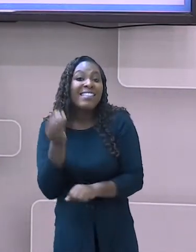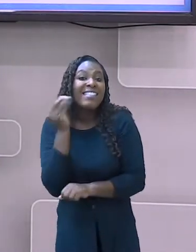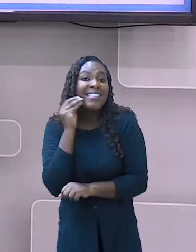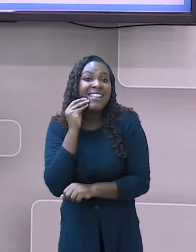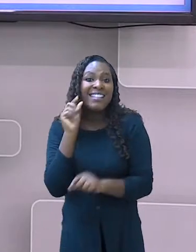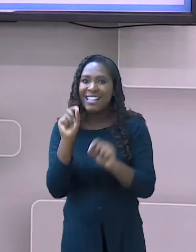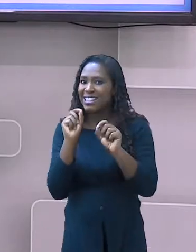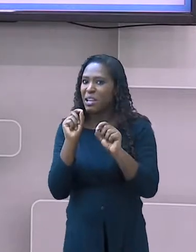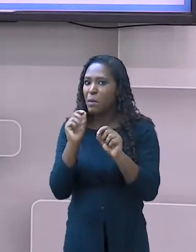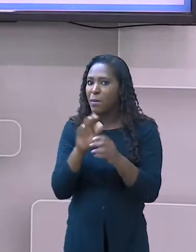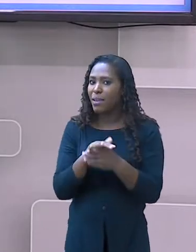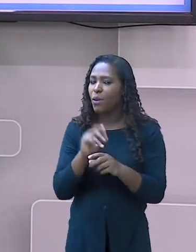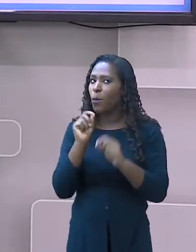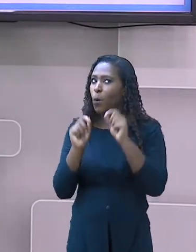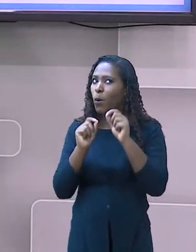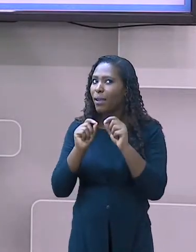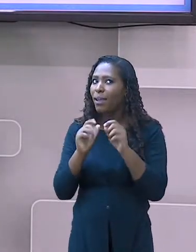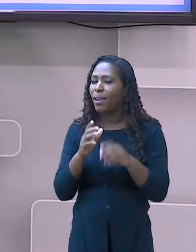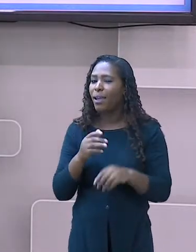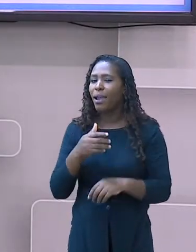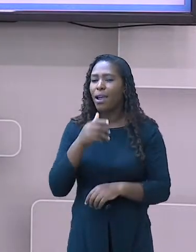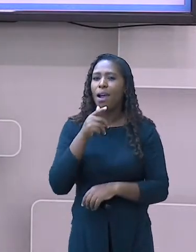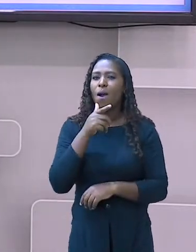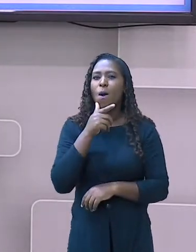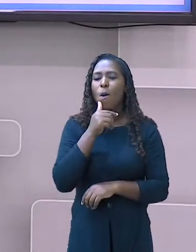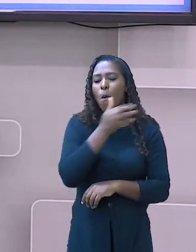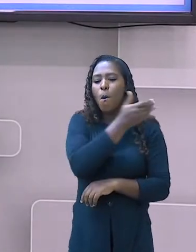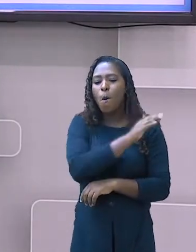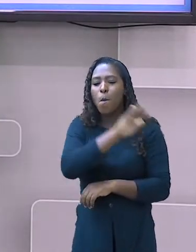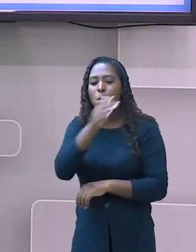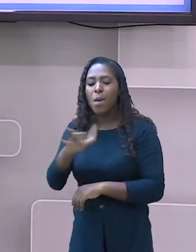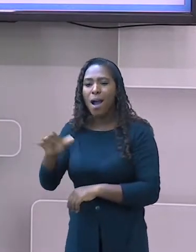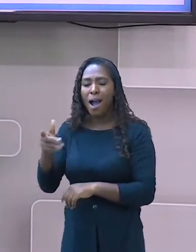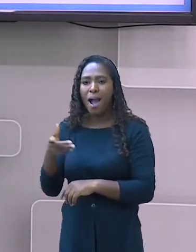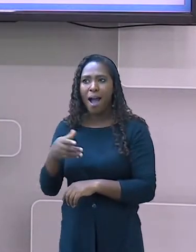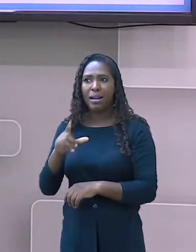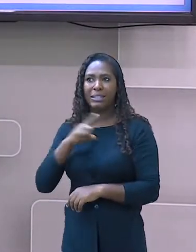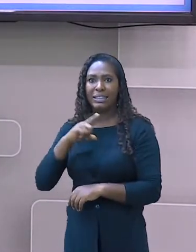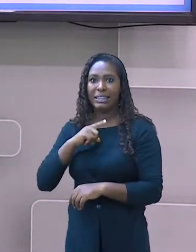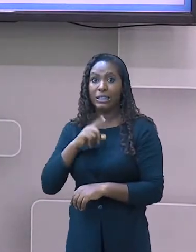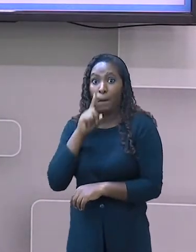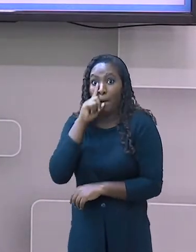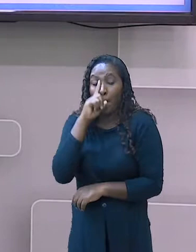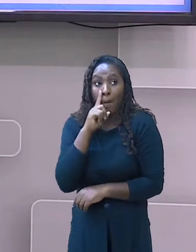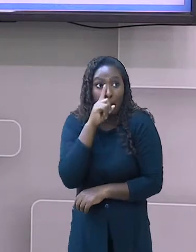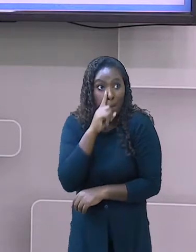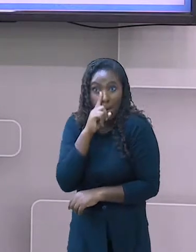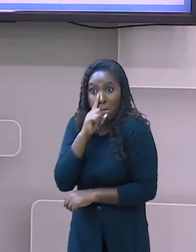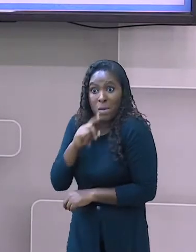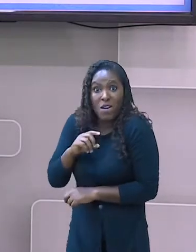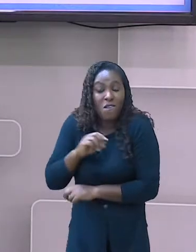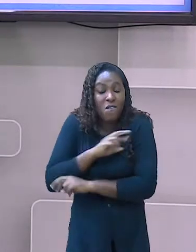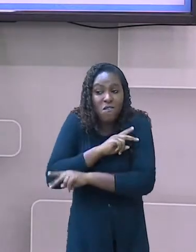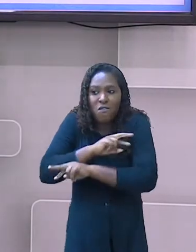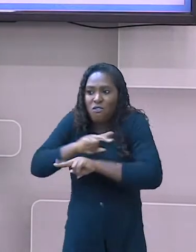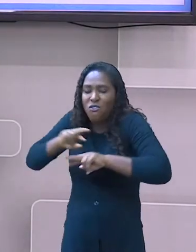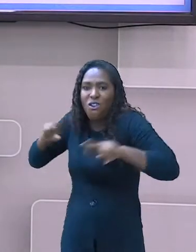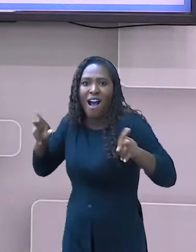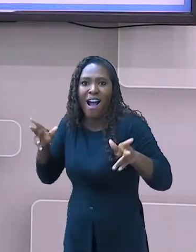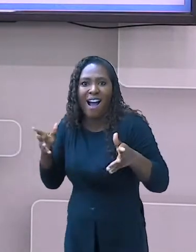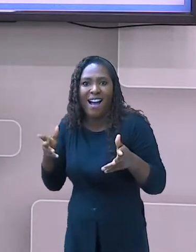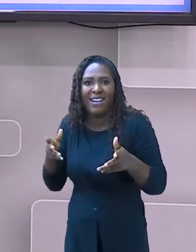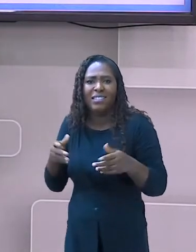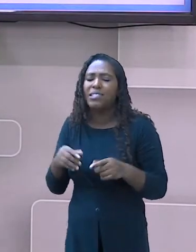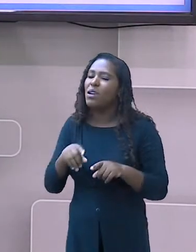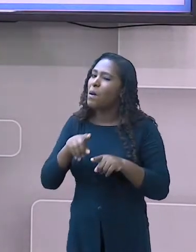mar, o real e o imaginário. Além de superar os perigos reais, como as tempestades,